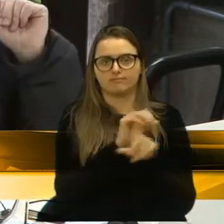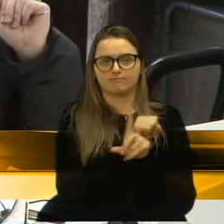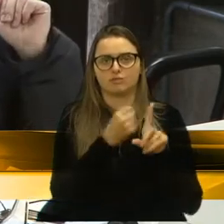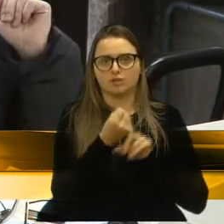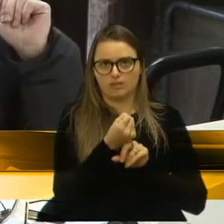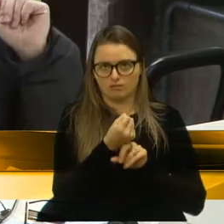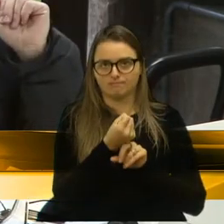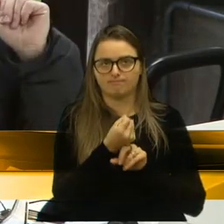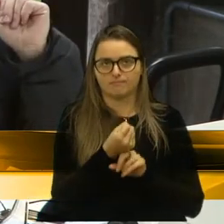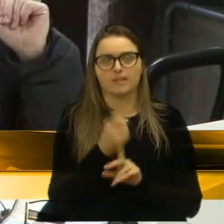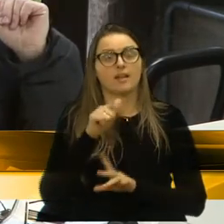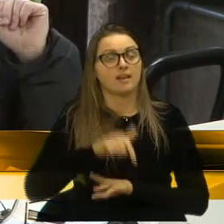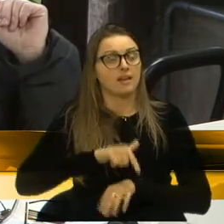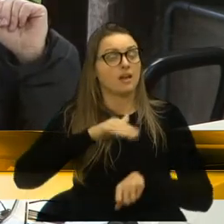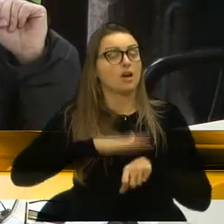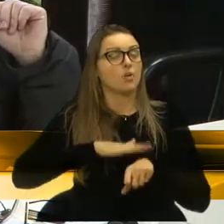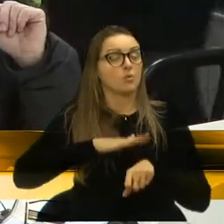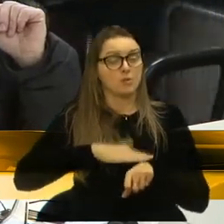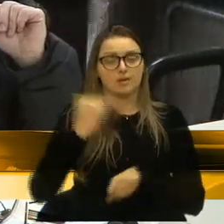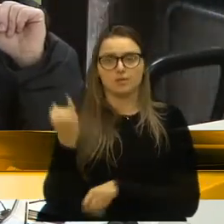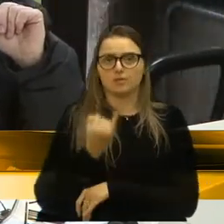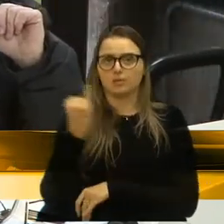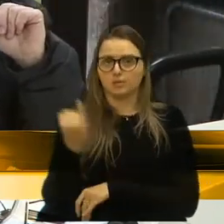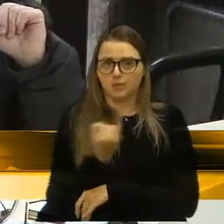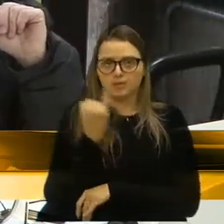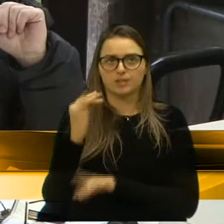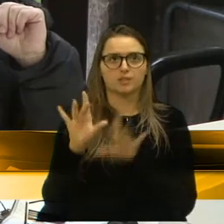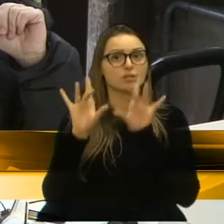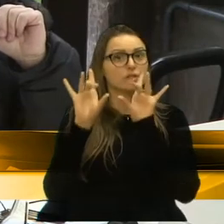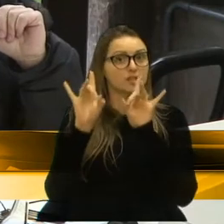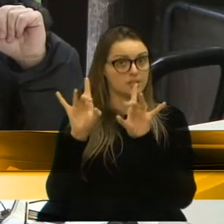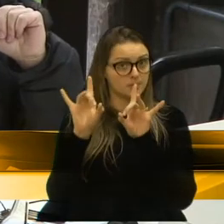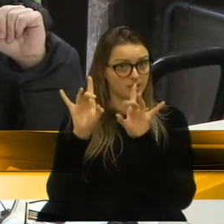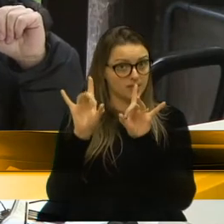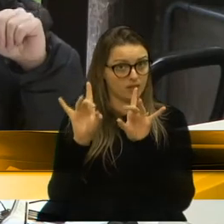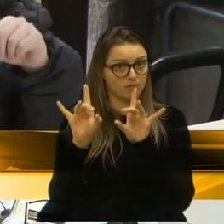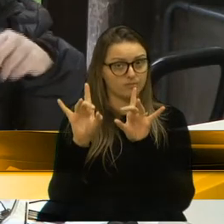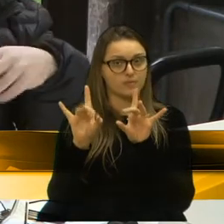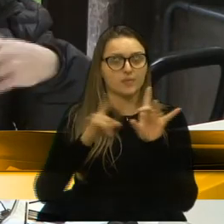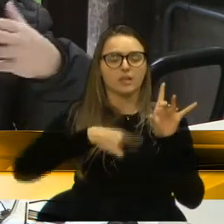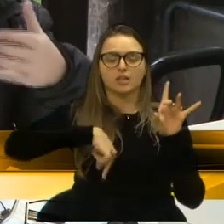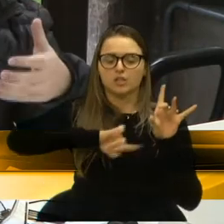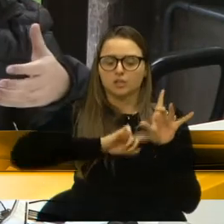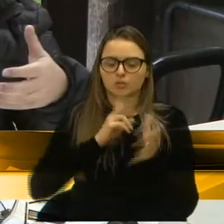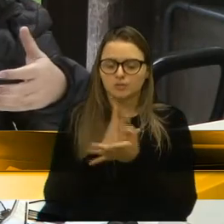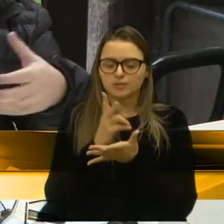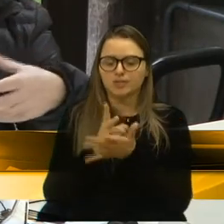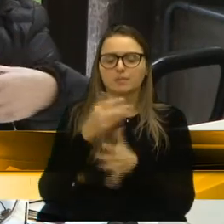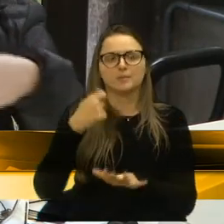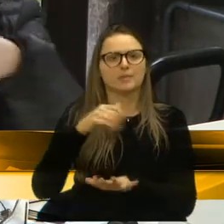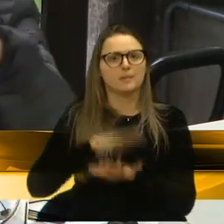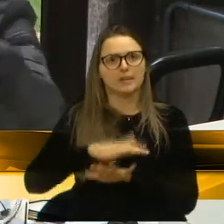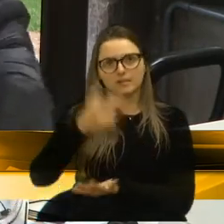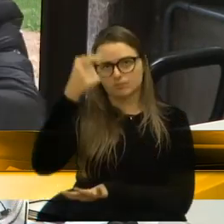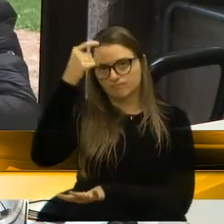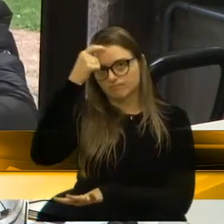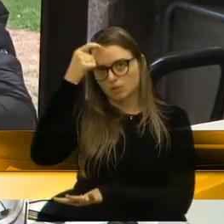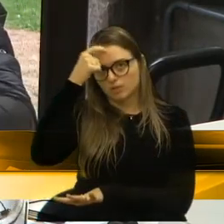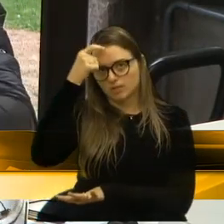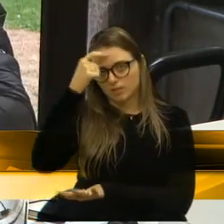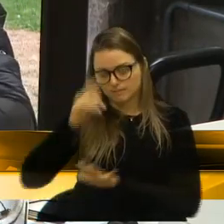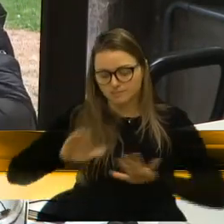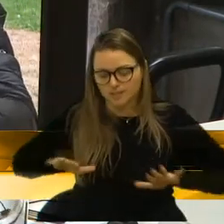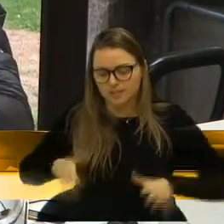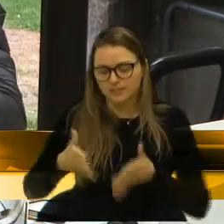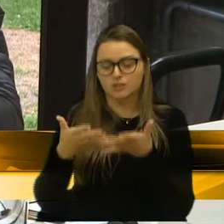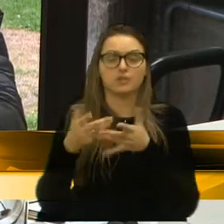é um momento bastante importante, especial, e que a gente tem que cada vez mais conscientizar e incentivar as pessoas que têm conhecimento